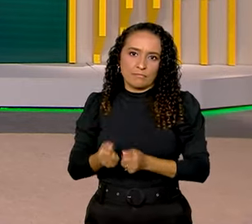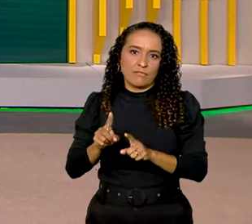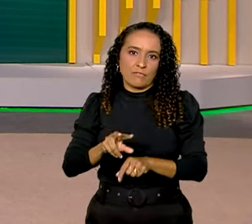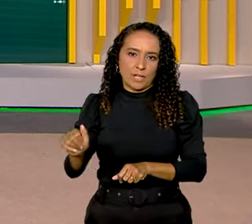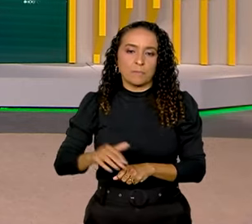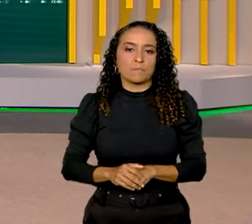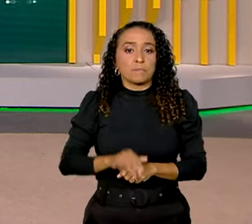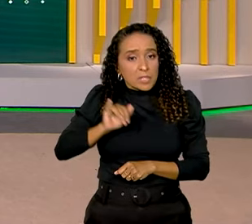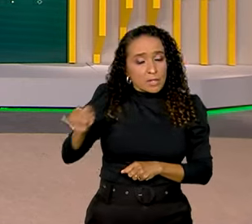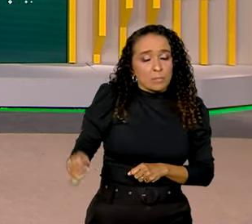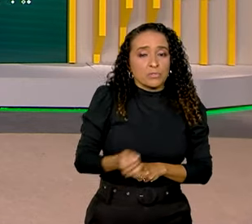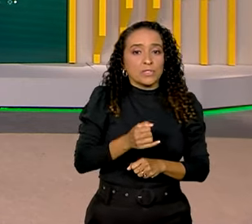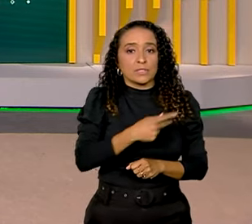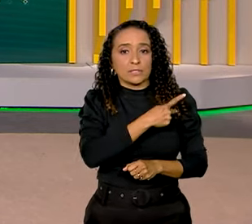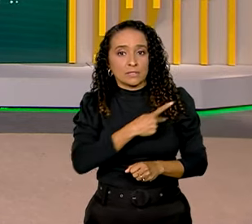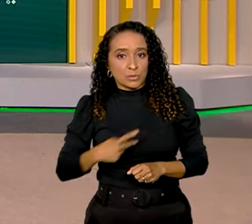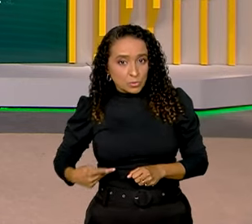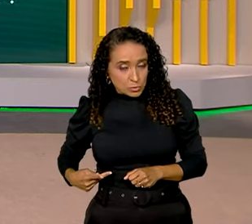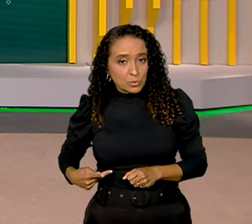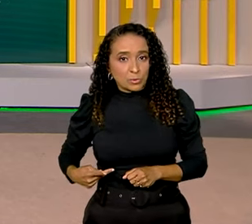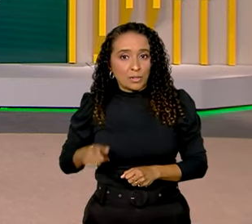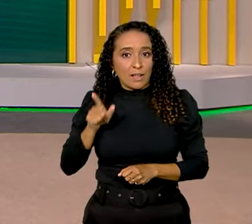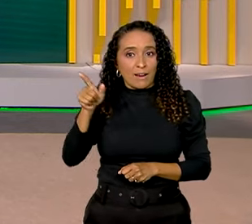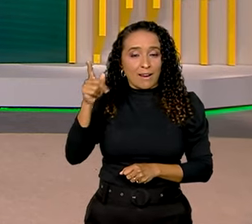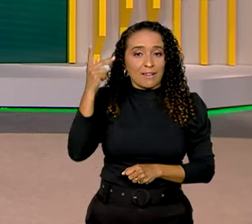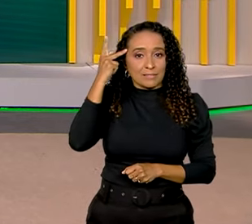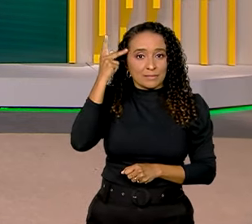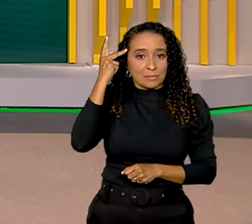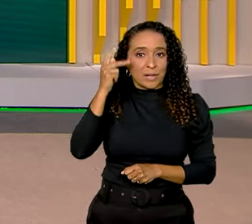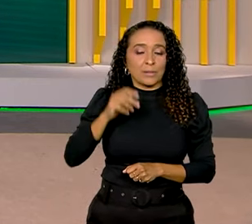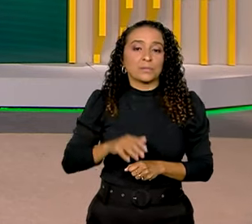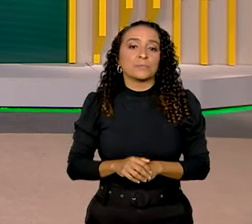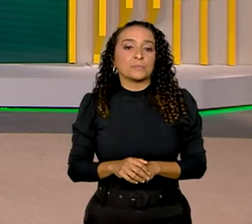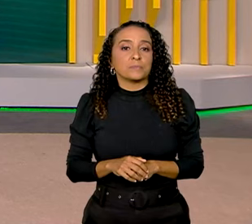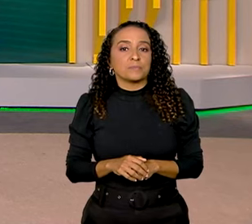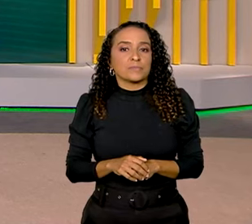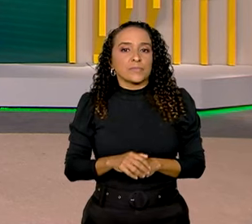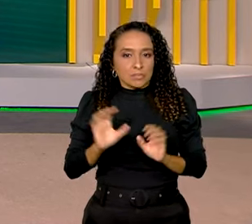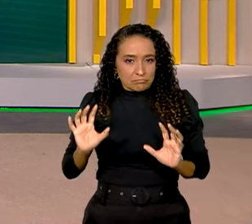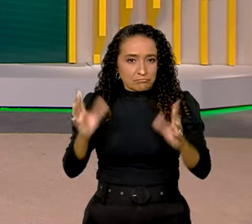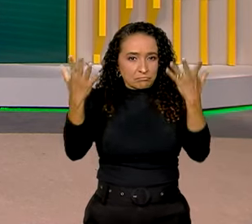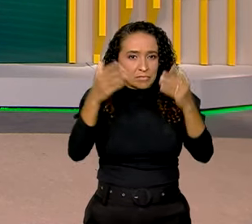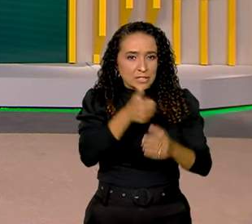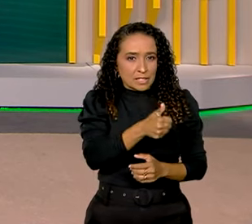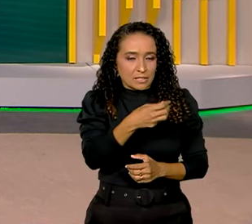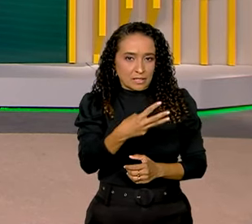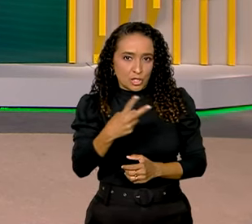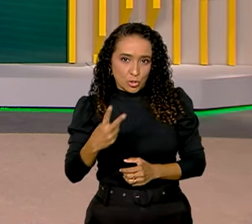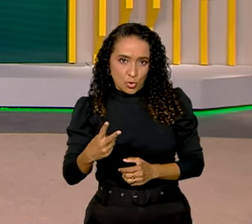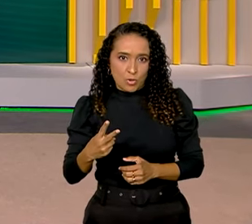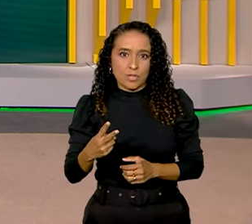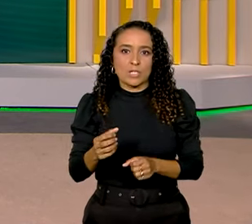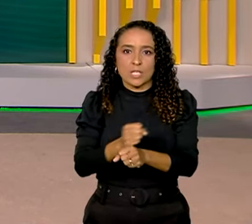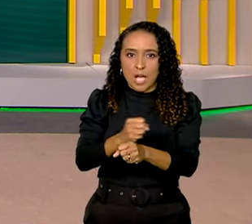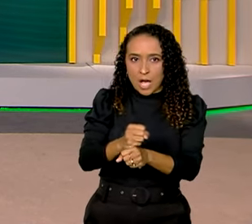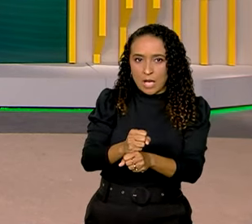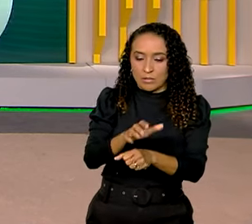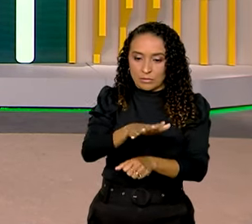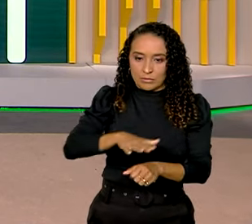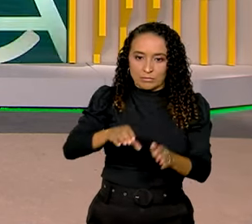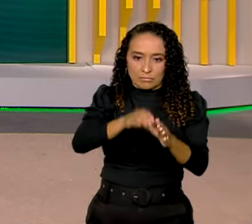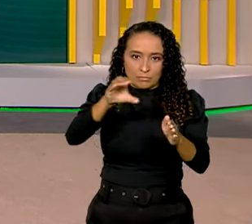E aproveitando a passagem do presidente Lula pela Baixada Santista, nas comemorações dos 132 anos do Porto de Santos,